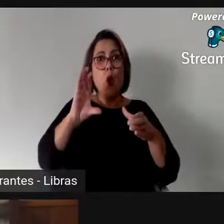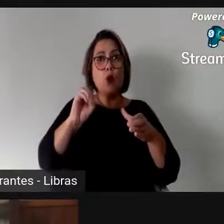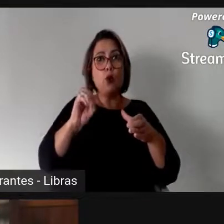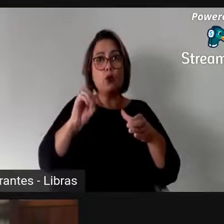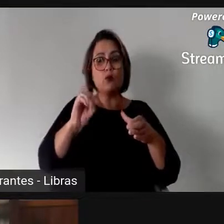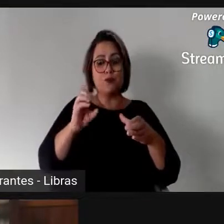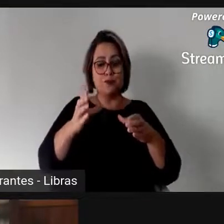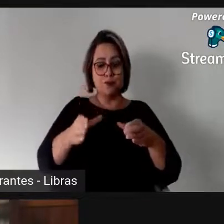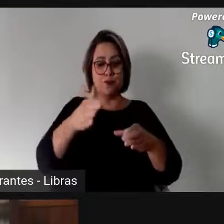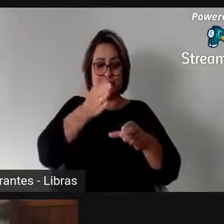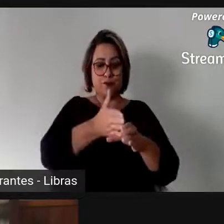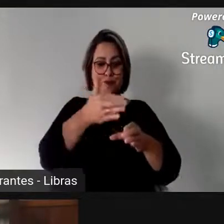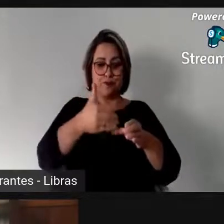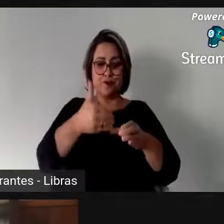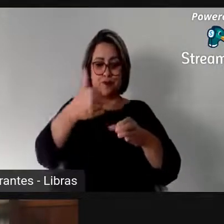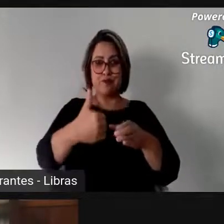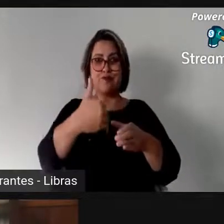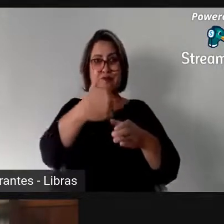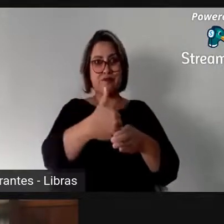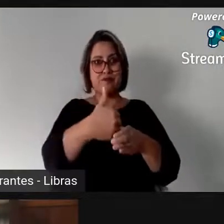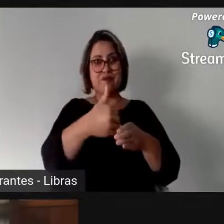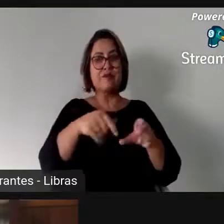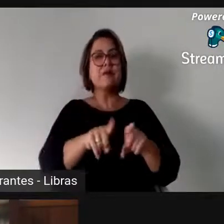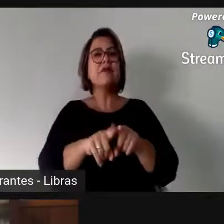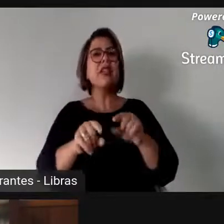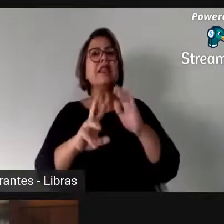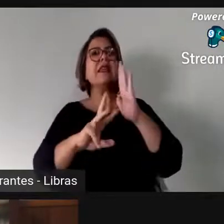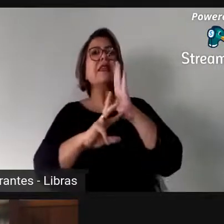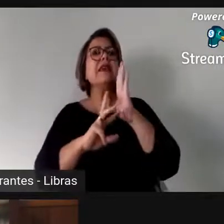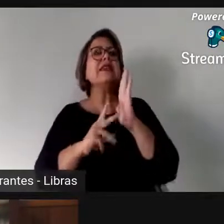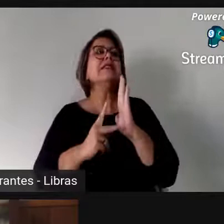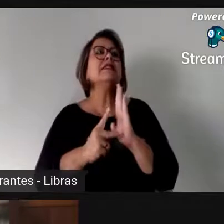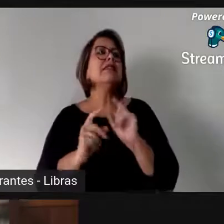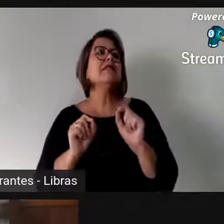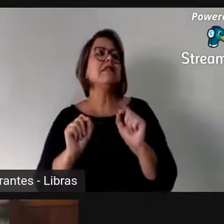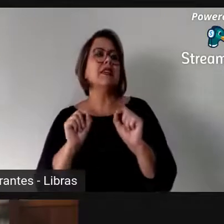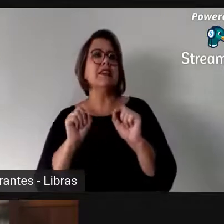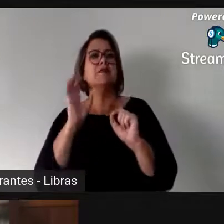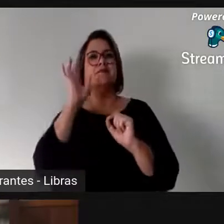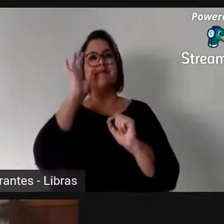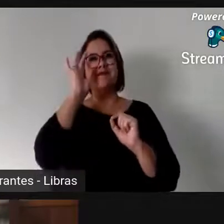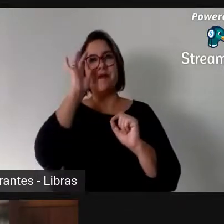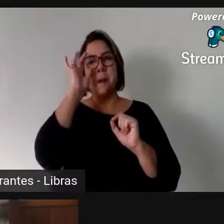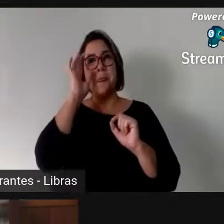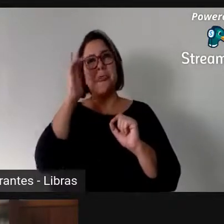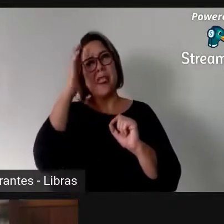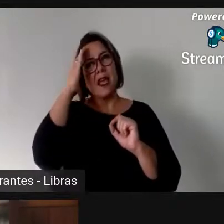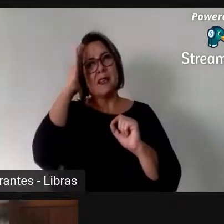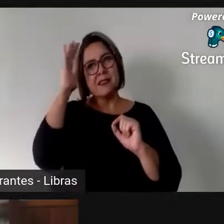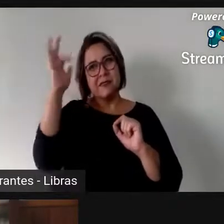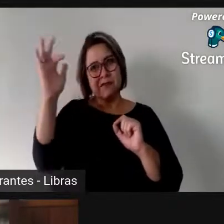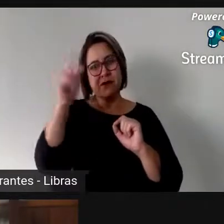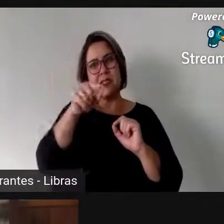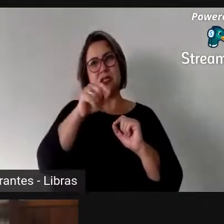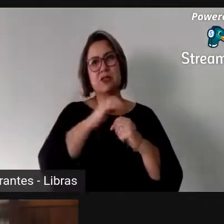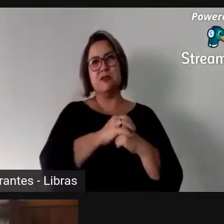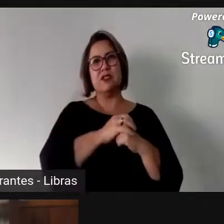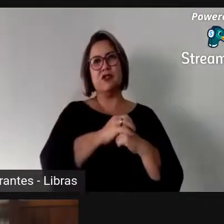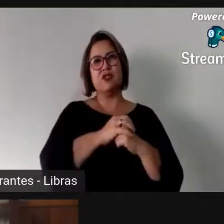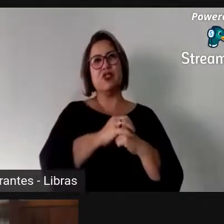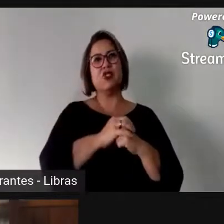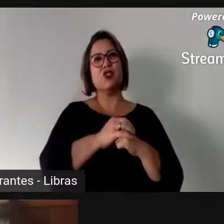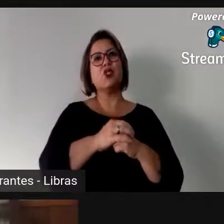Esse bolo, ele significa que ele está com, vamos imaginar que o bolo tem oito